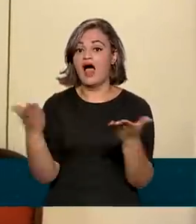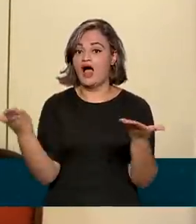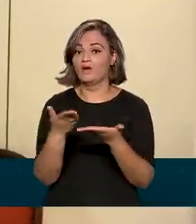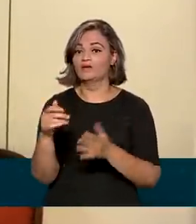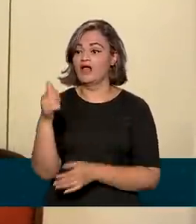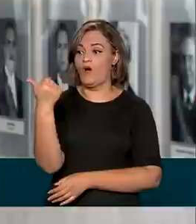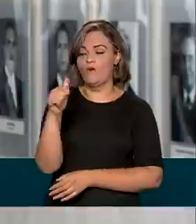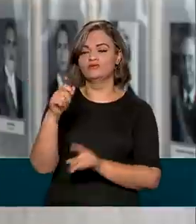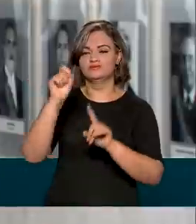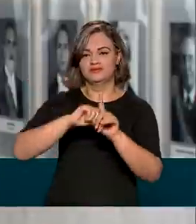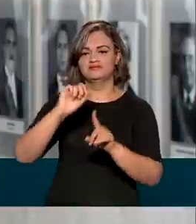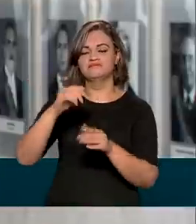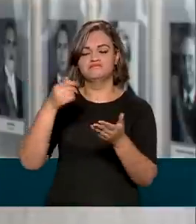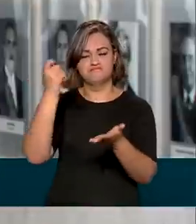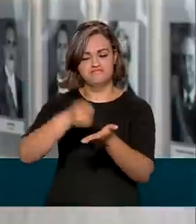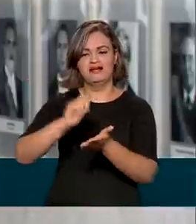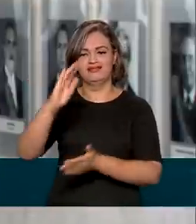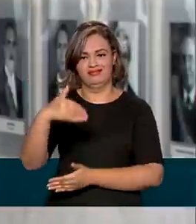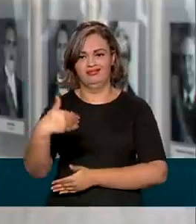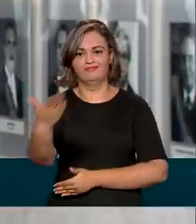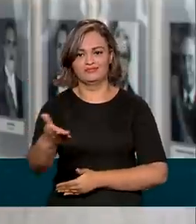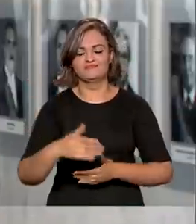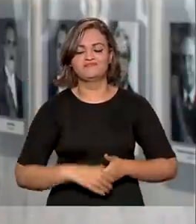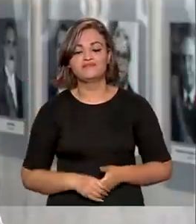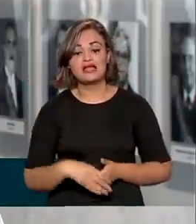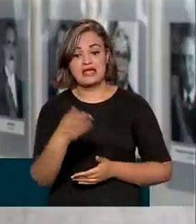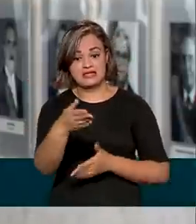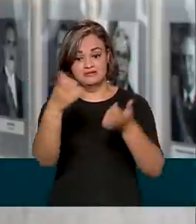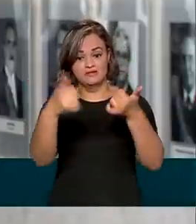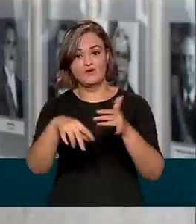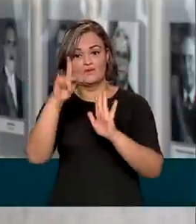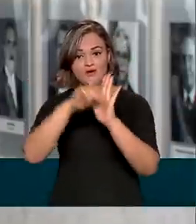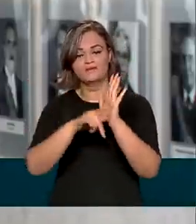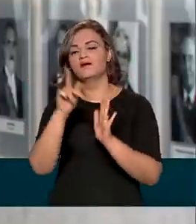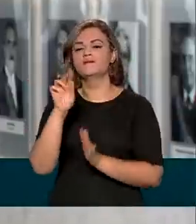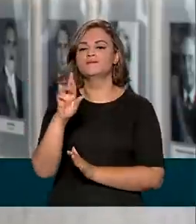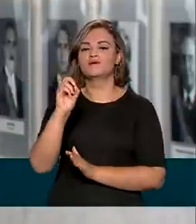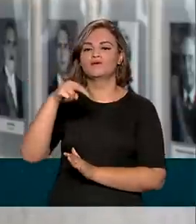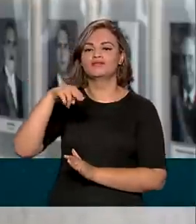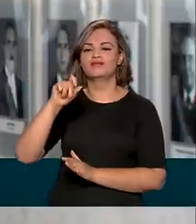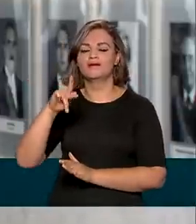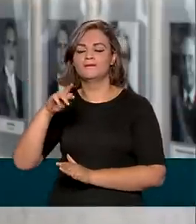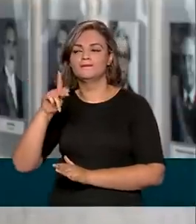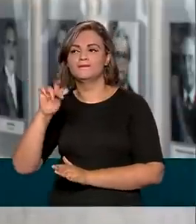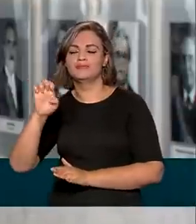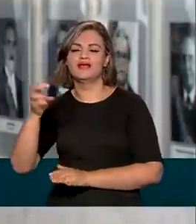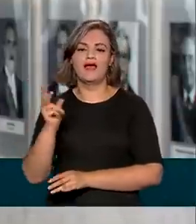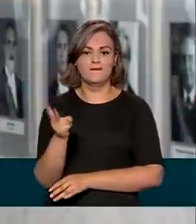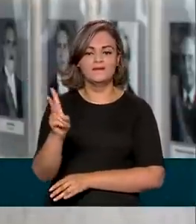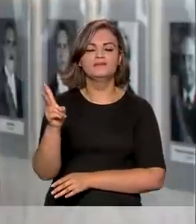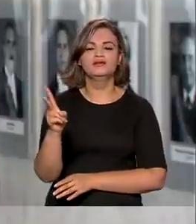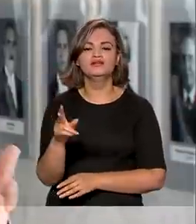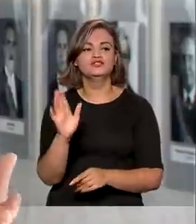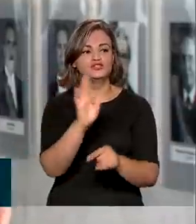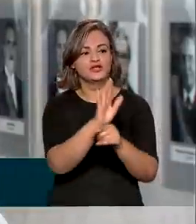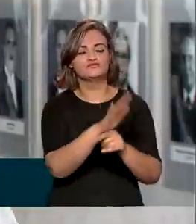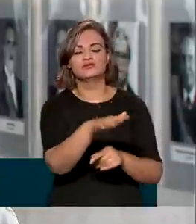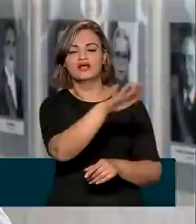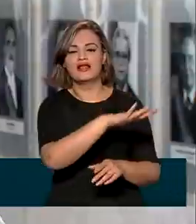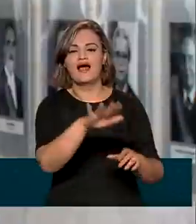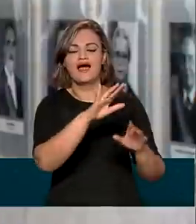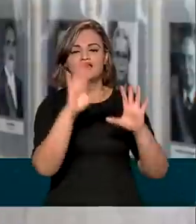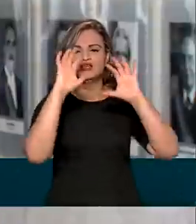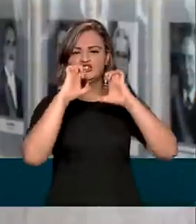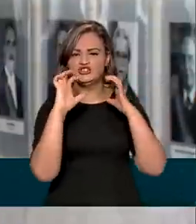11 meses. O Pronamp agora é permanente e passa a destinar 20% dos recursos para o setor de eventos,